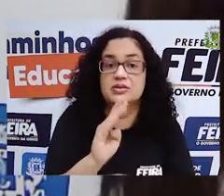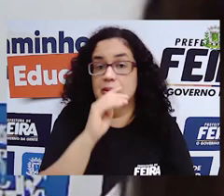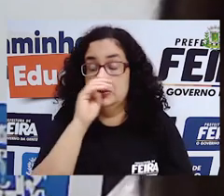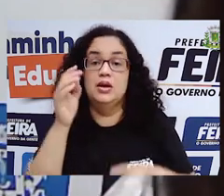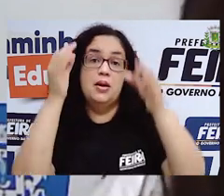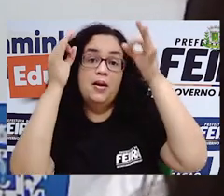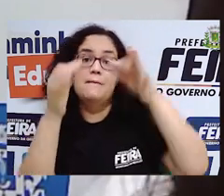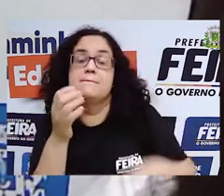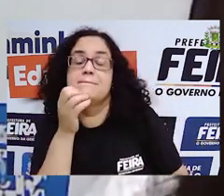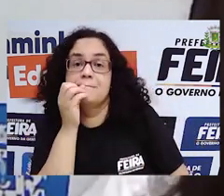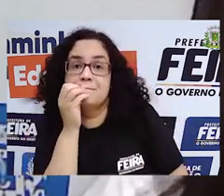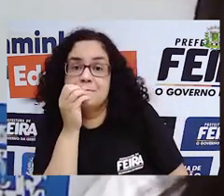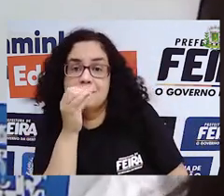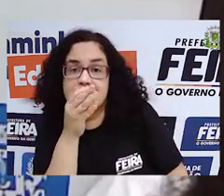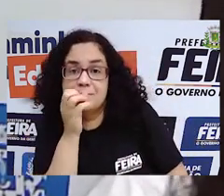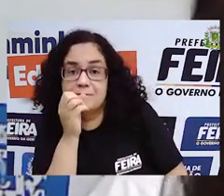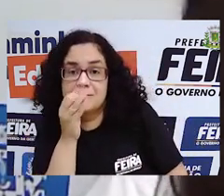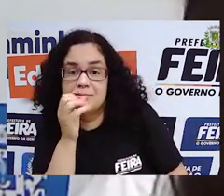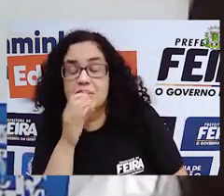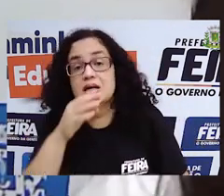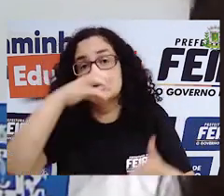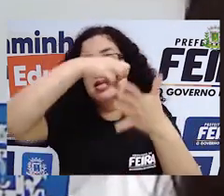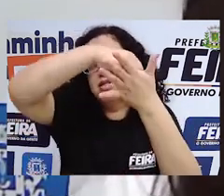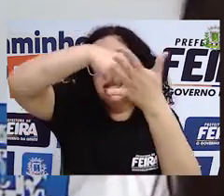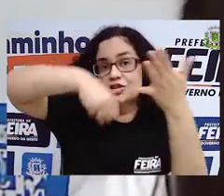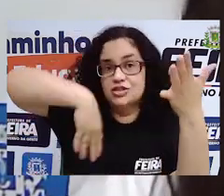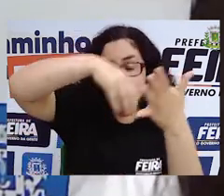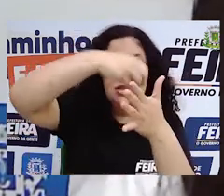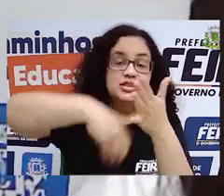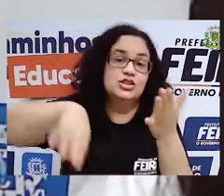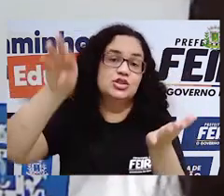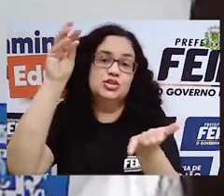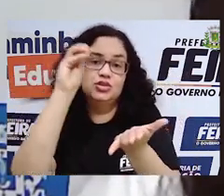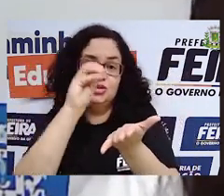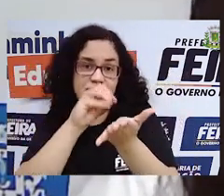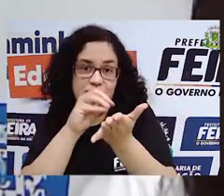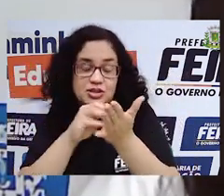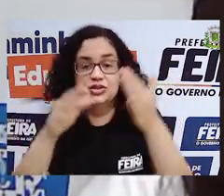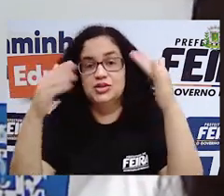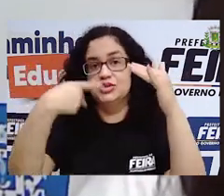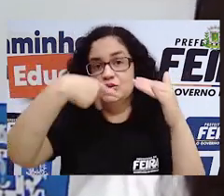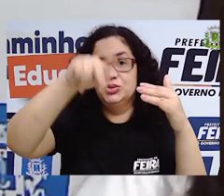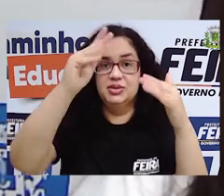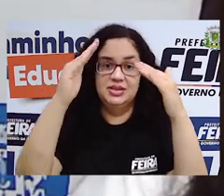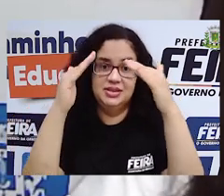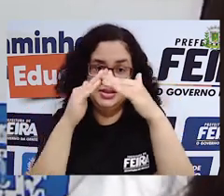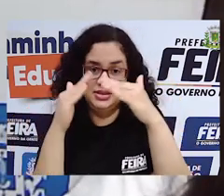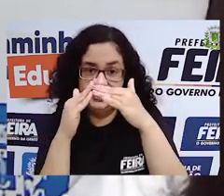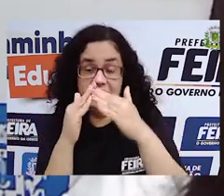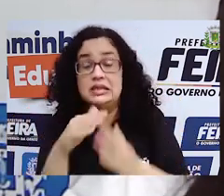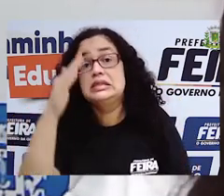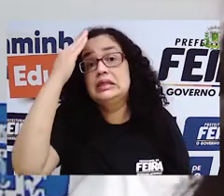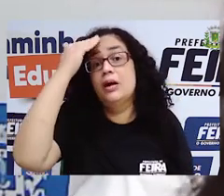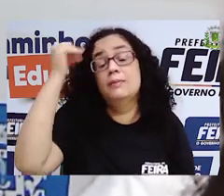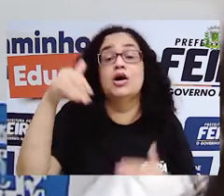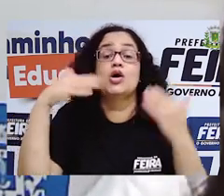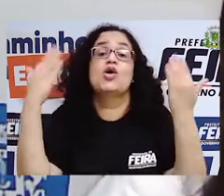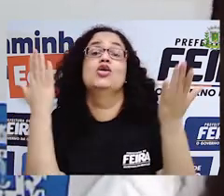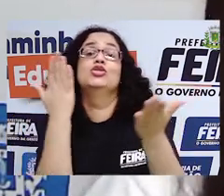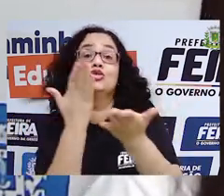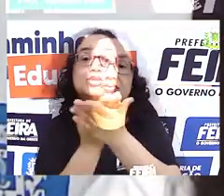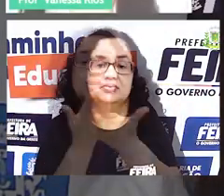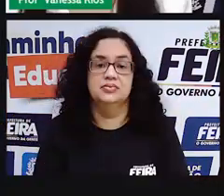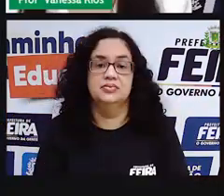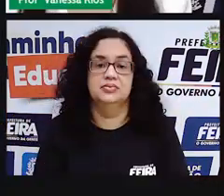positiva para que suas atividades aí sejam completadas em sua casa, certo? Vamos lá saber sobre o que estudaremos